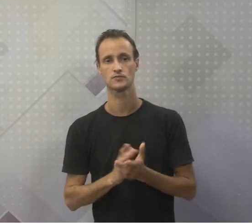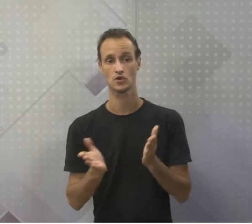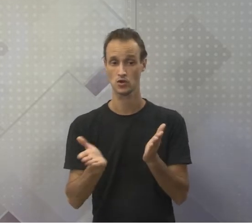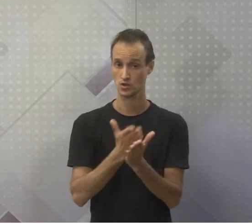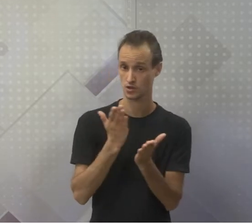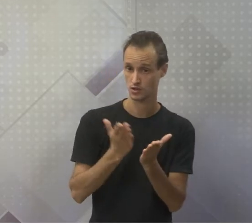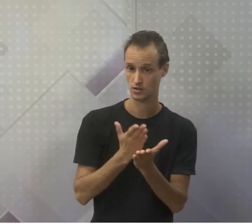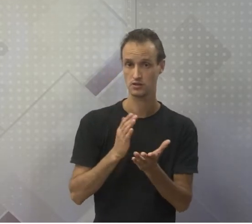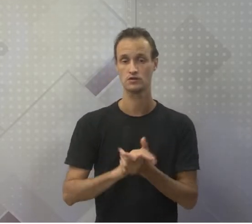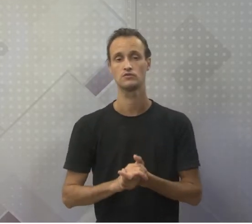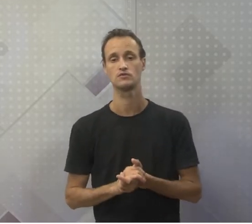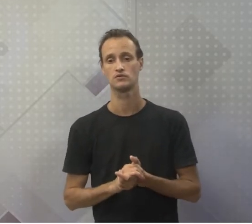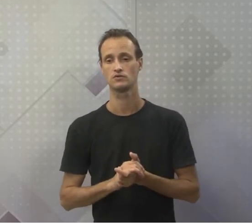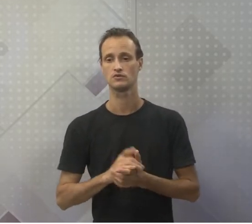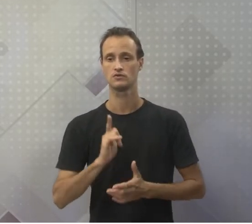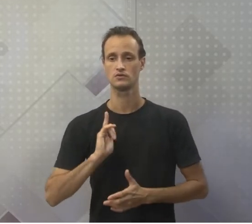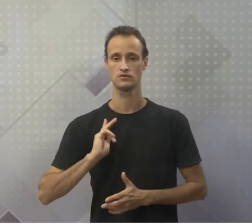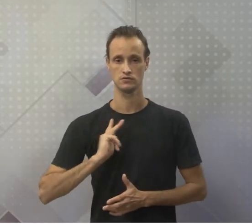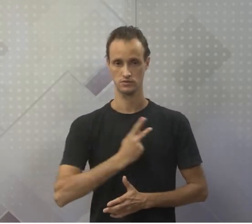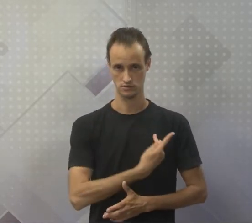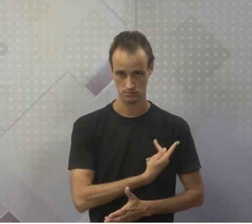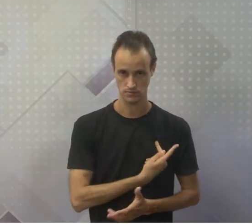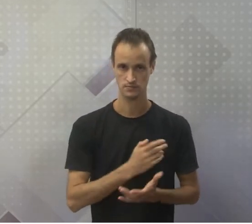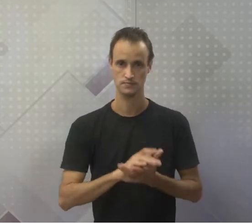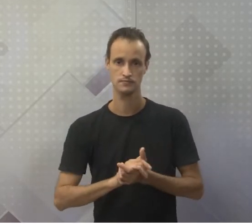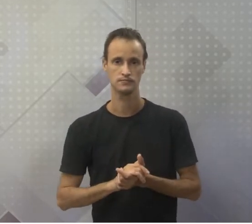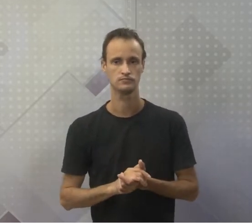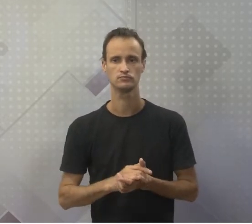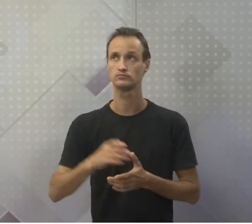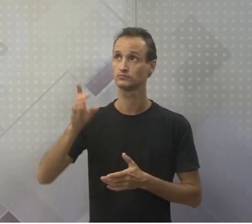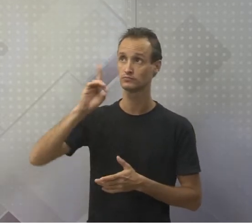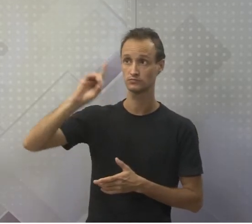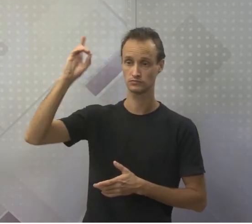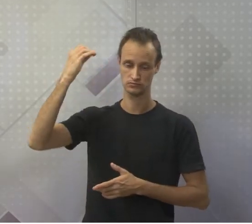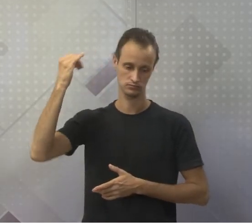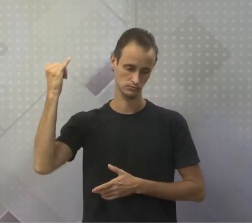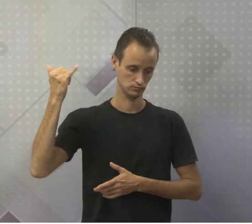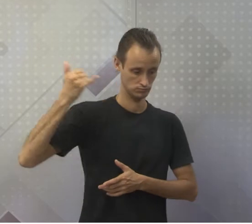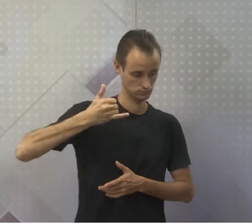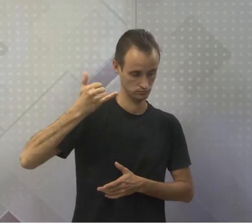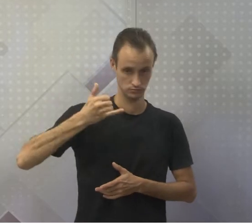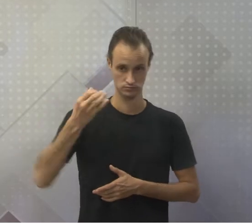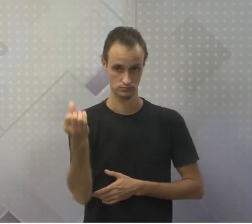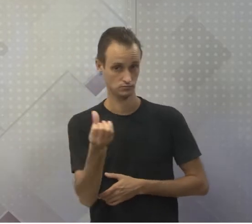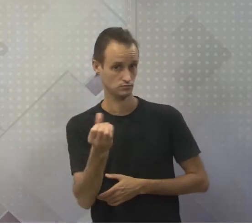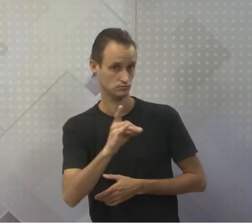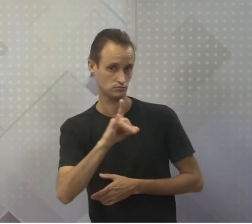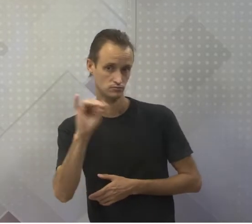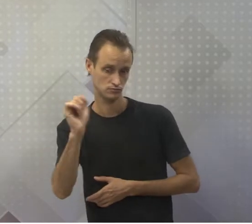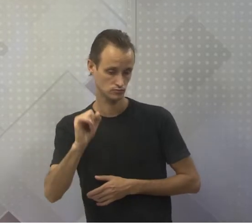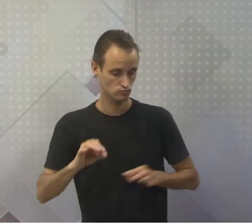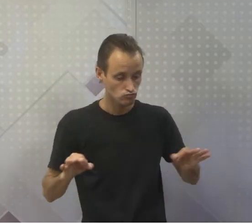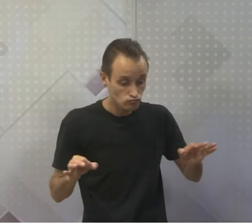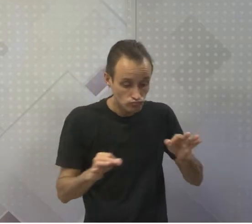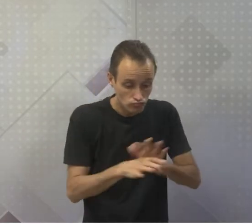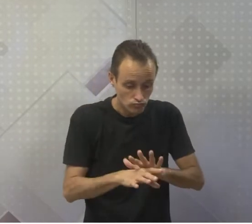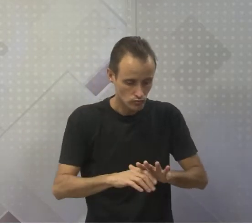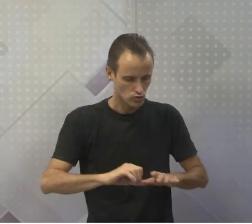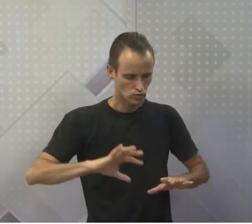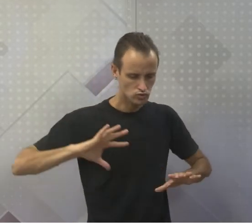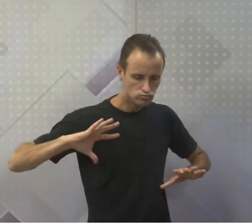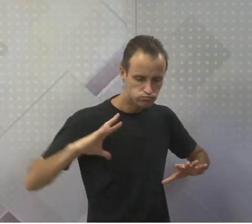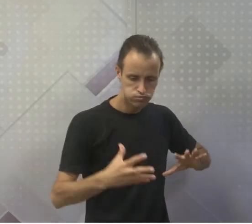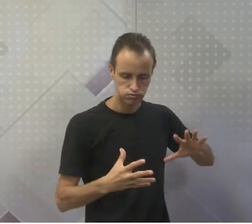quanto da Cristã. Eles foram profelidos por Deus no sexto dia da criação, quando fez todos os seres vivos, dentre os quais